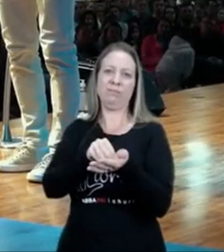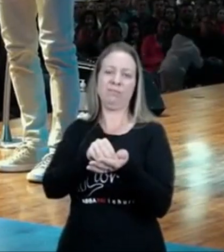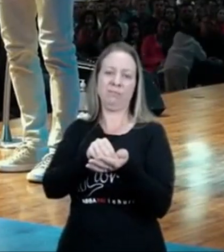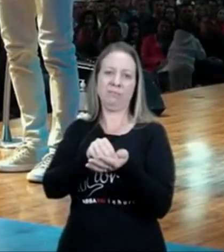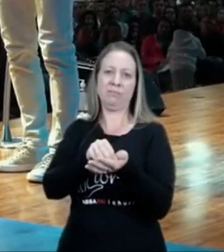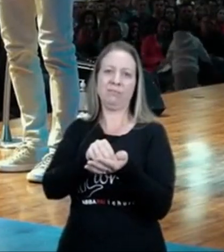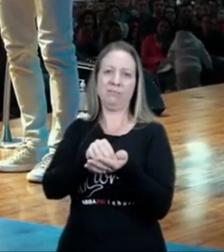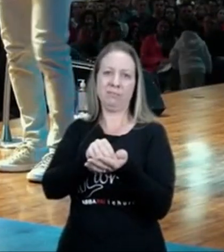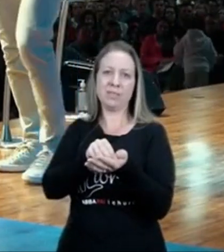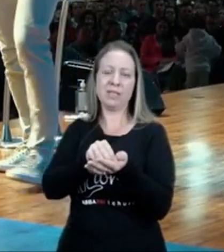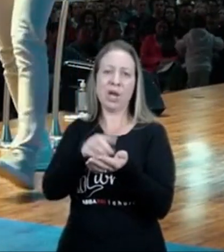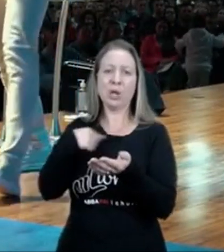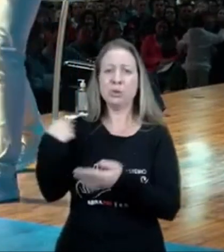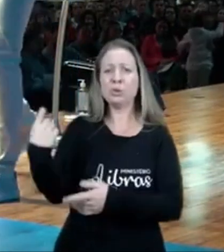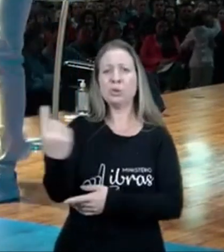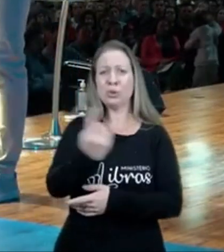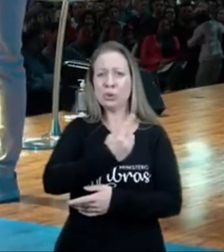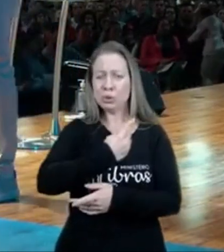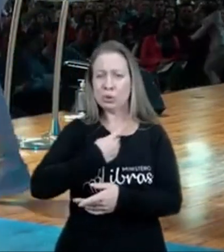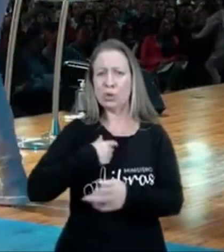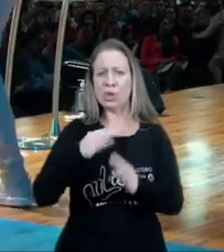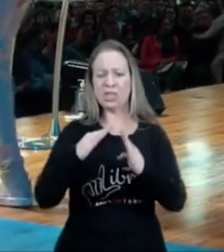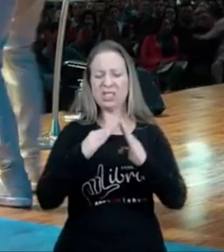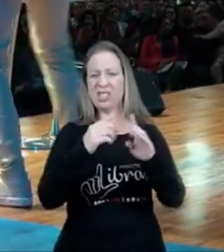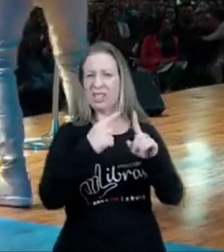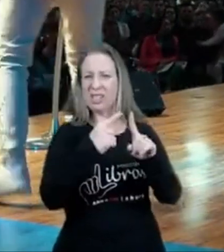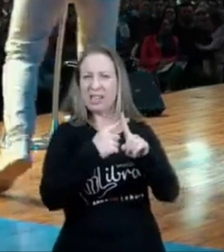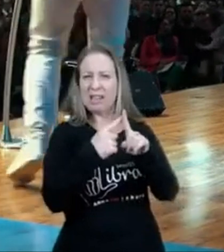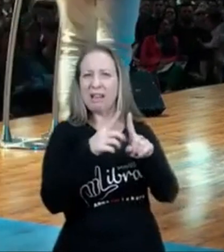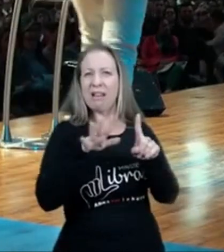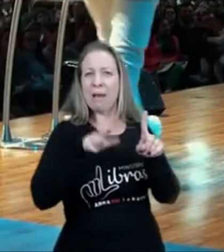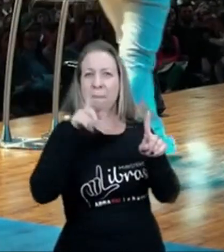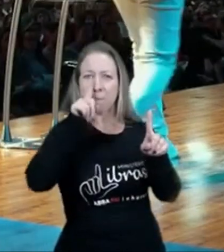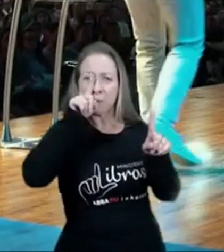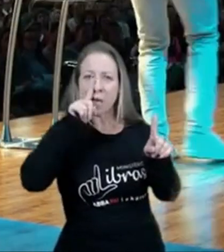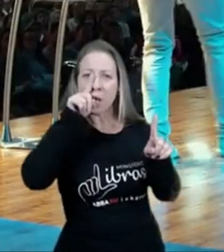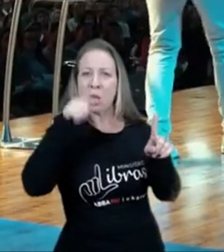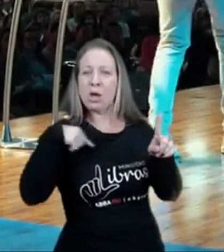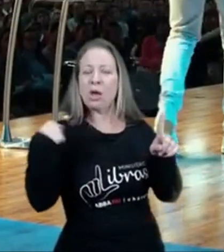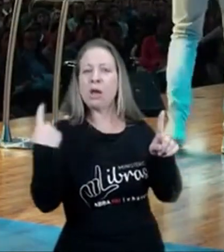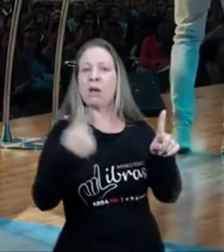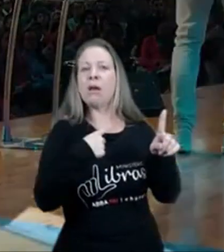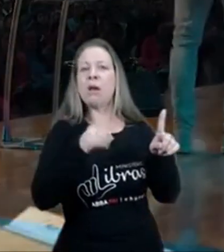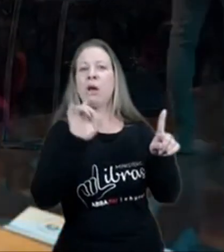nós como igreja, não podemos ser, não podemos entrar no perigo, de ser uma franquia,